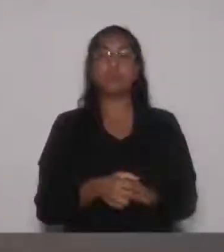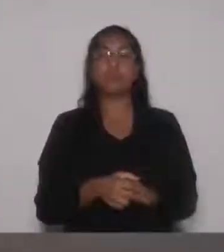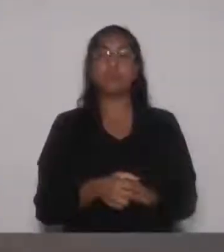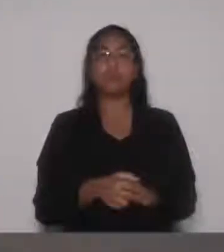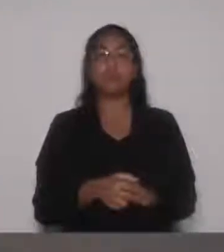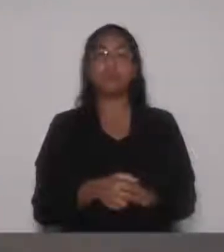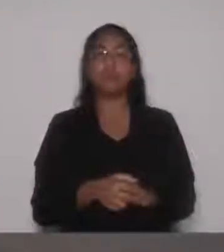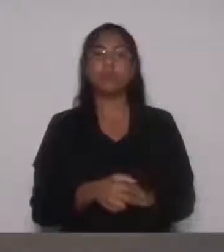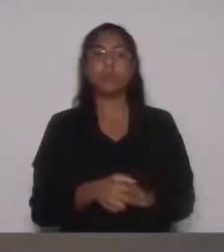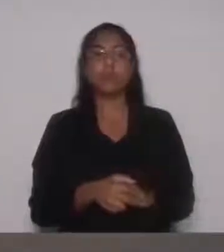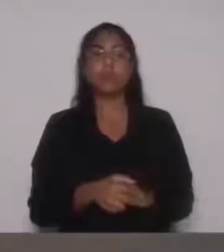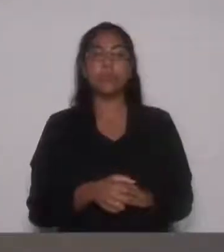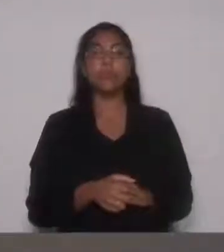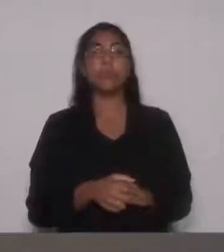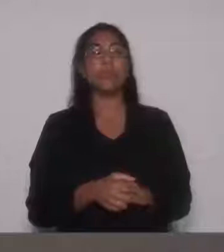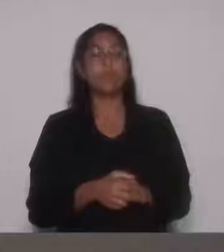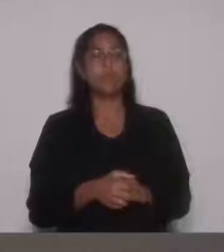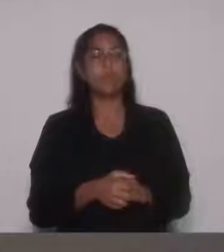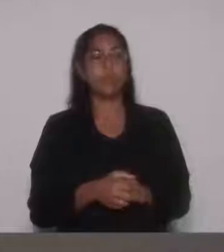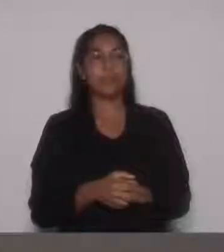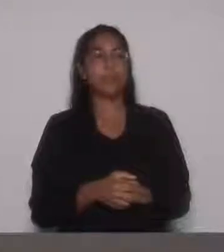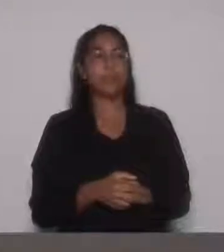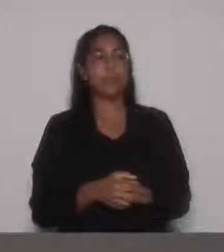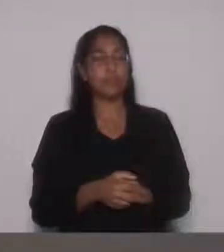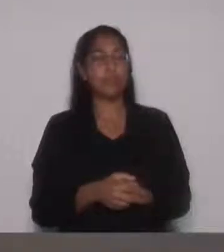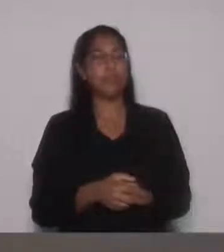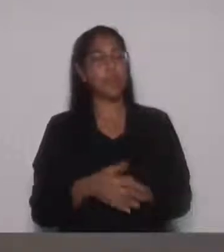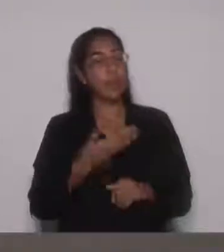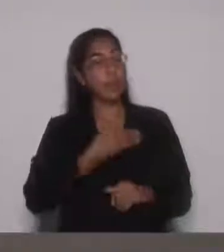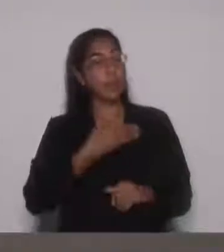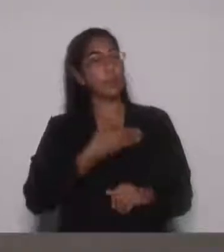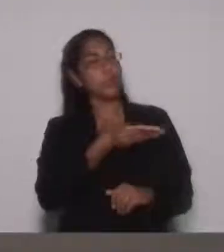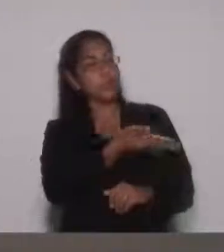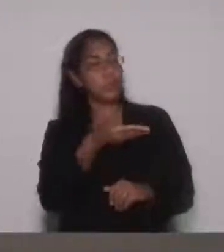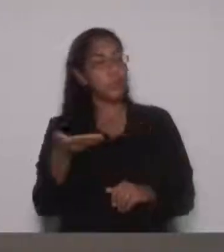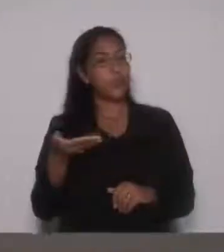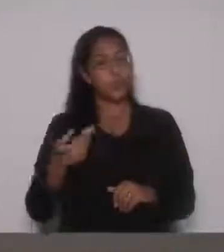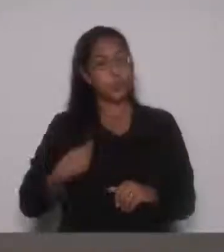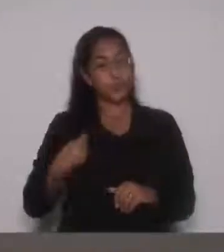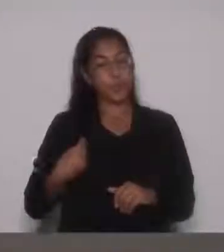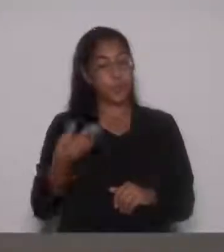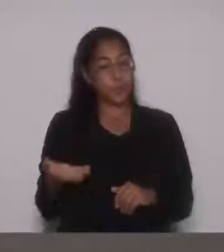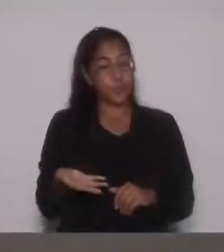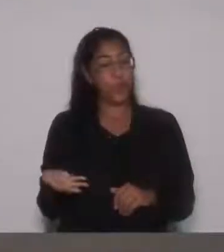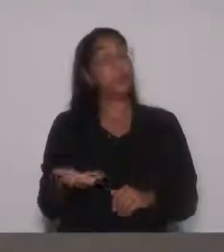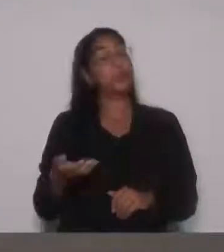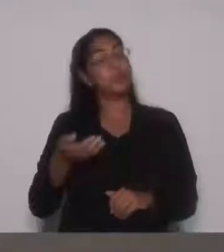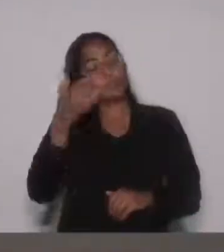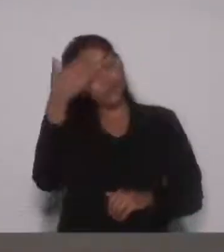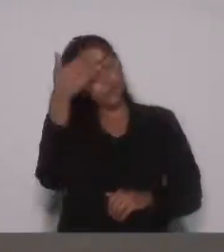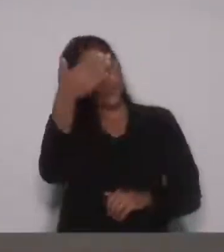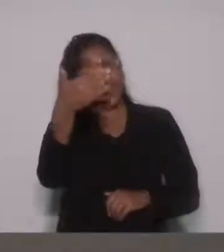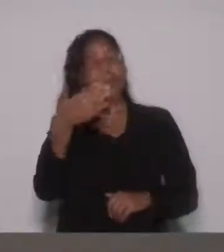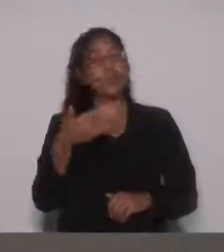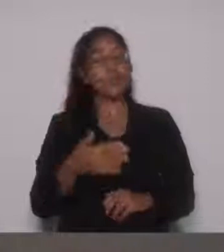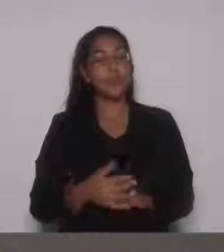nosso amigo, nosso irmão também presente, obrigado por estar prestigiando a sessão na